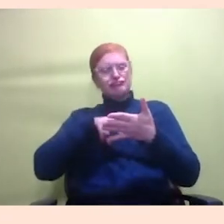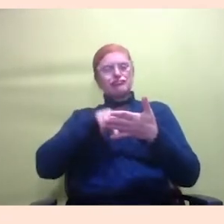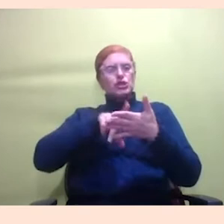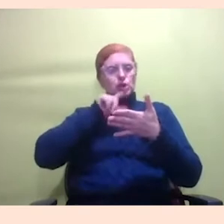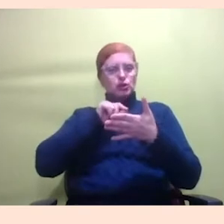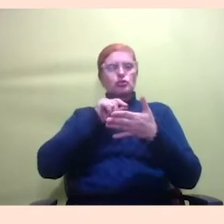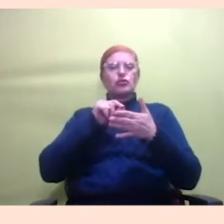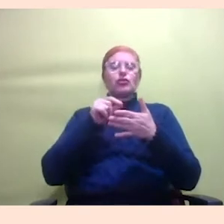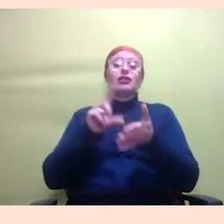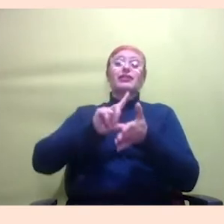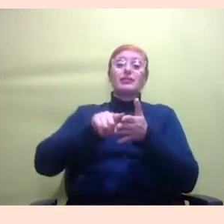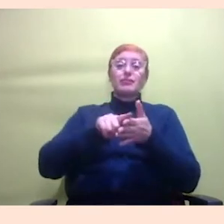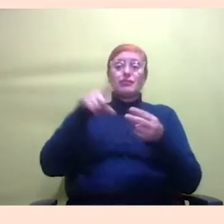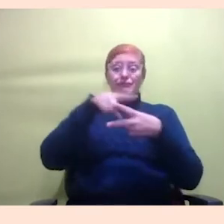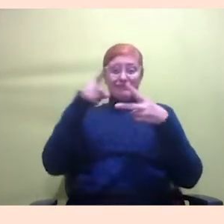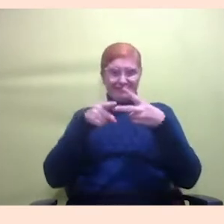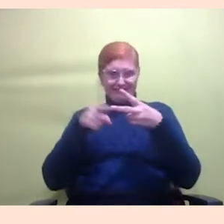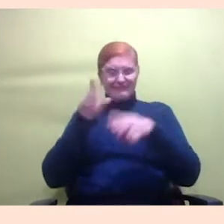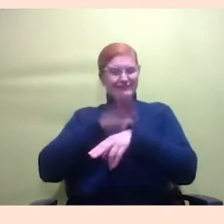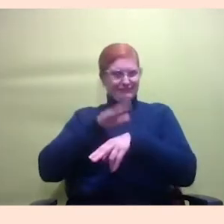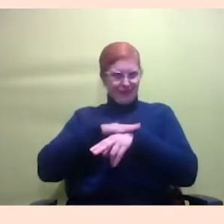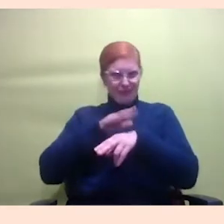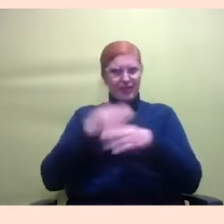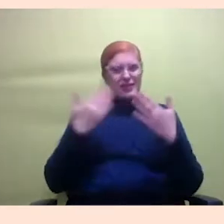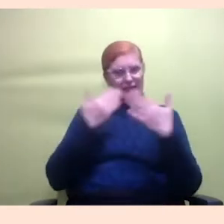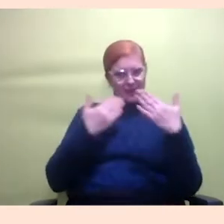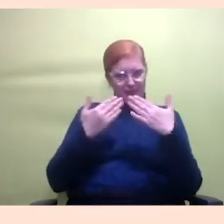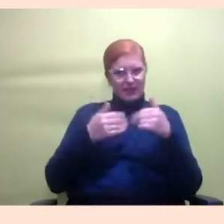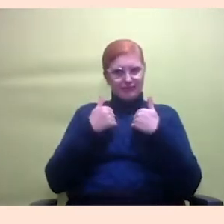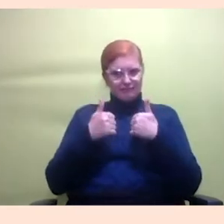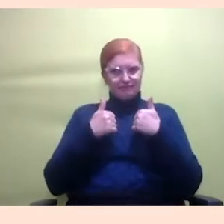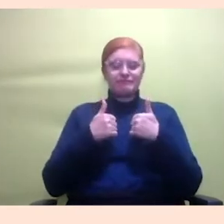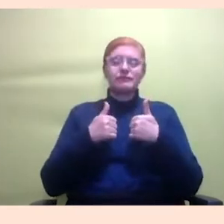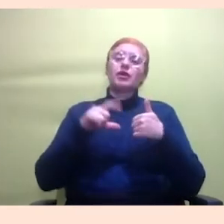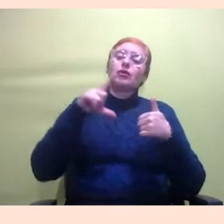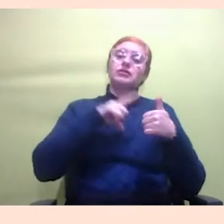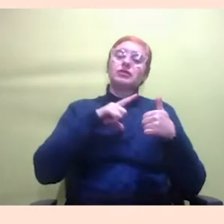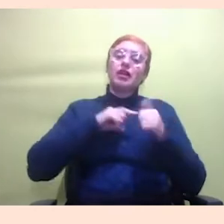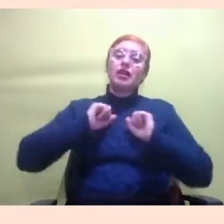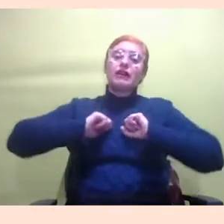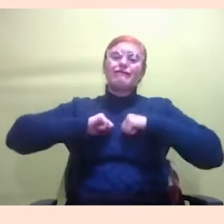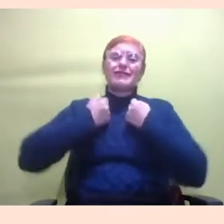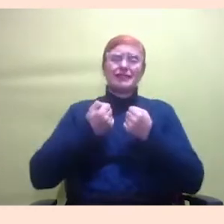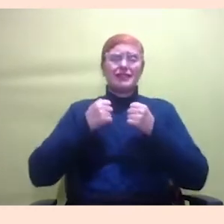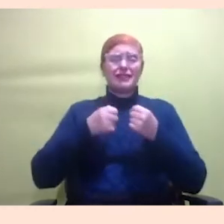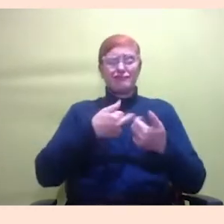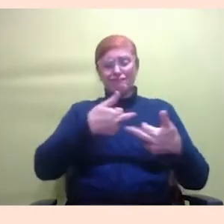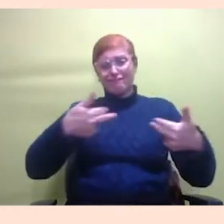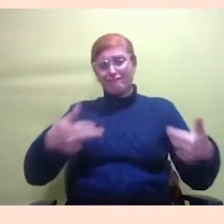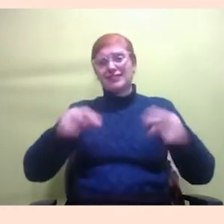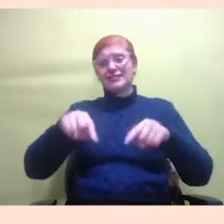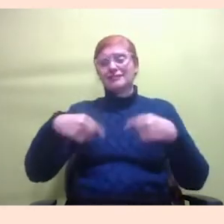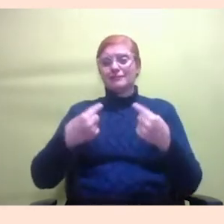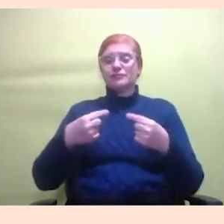a partir do debate mesmo da universidade. É assim, a gente tem enfrentado muitos desafios e tem buscado